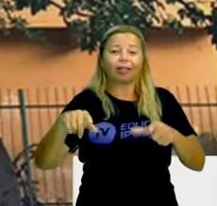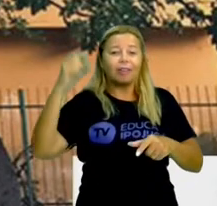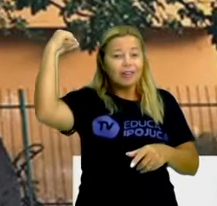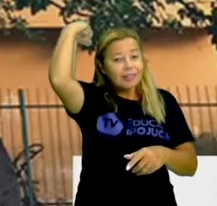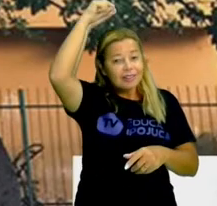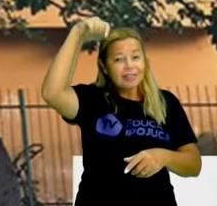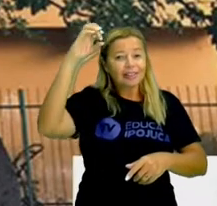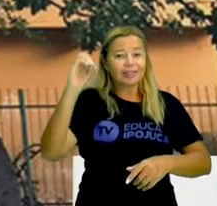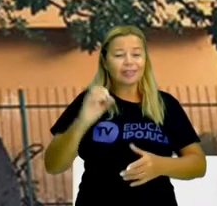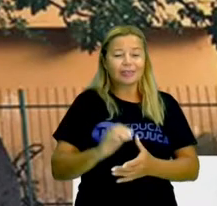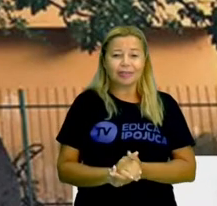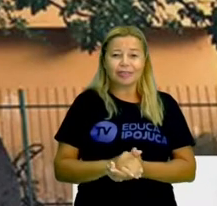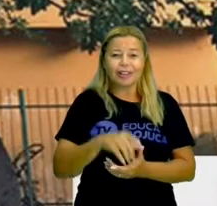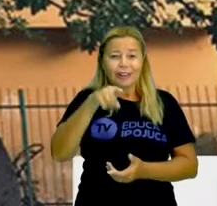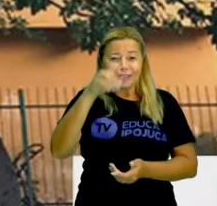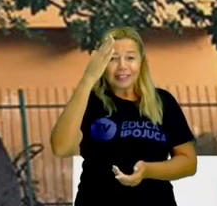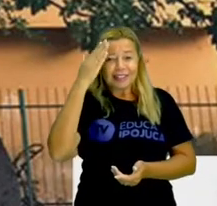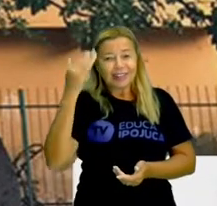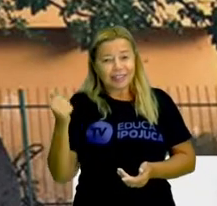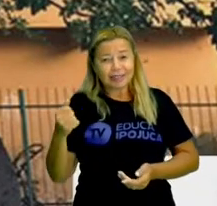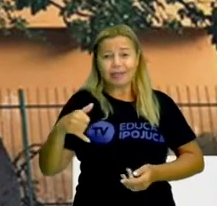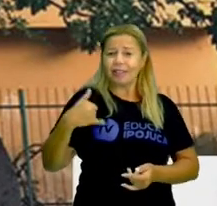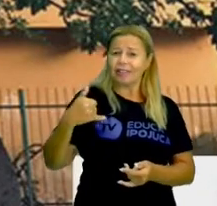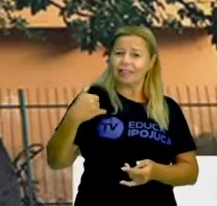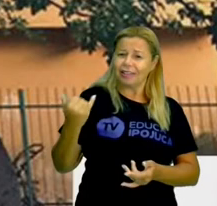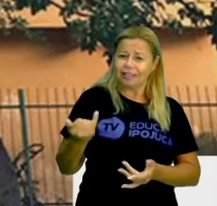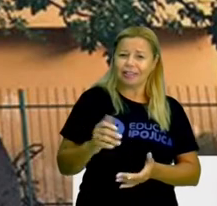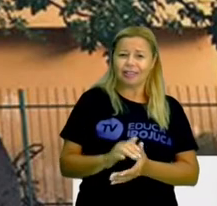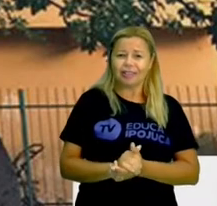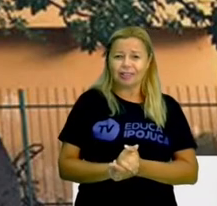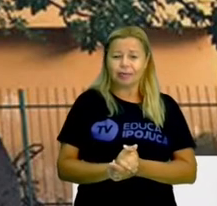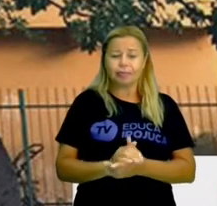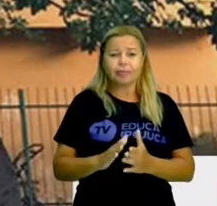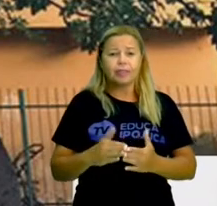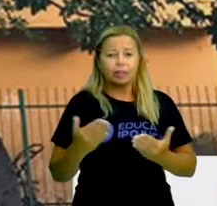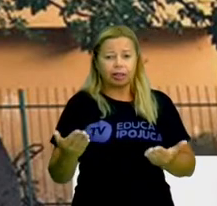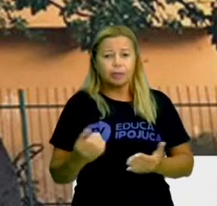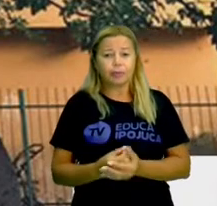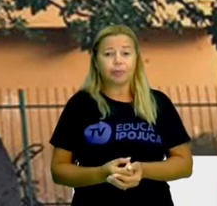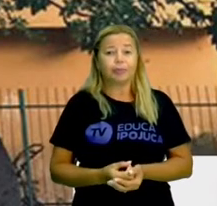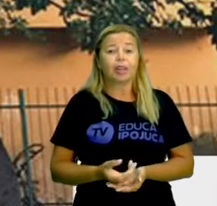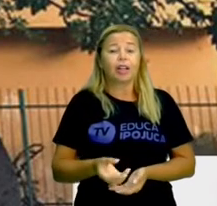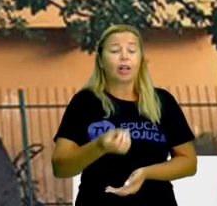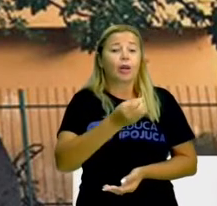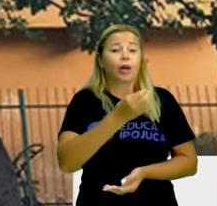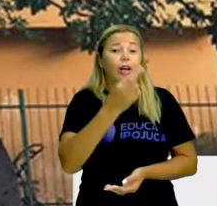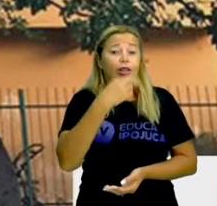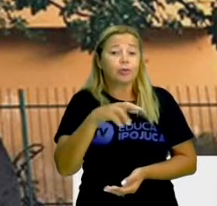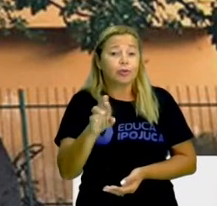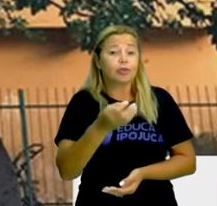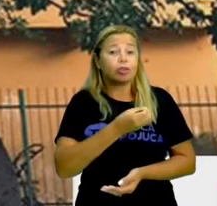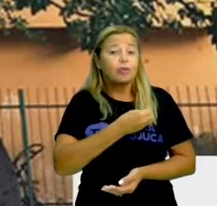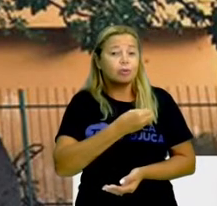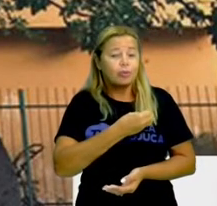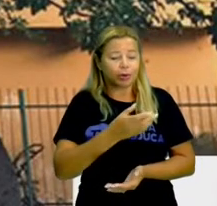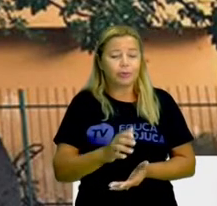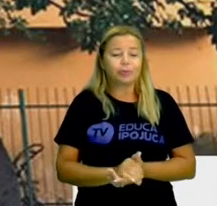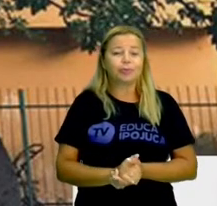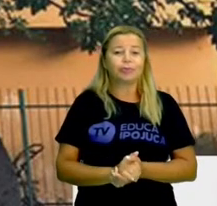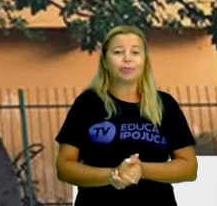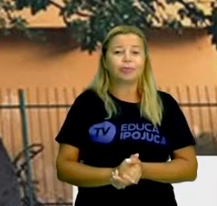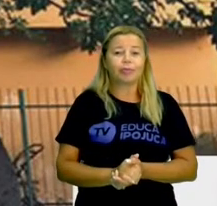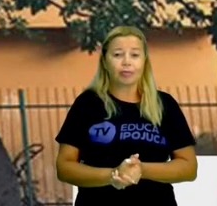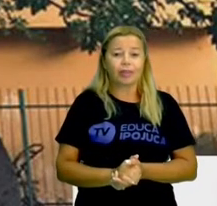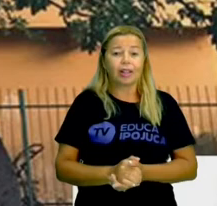sabem? Vou dar uma dica, então. A dica é que esse número é a raiz quadrada. Que esse número